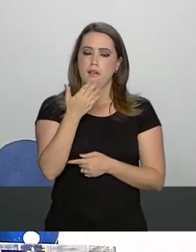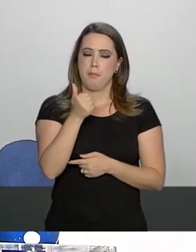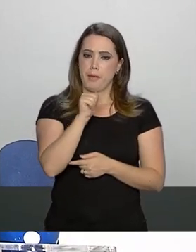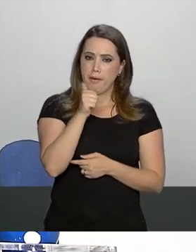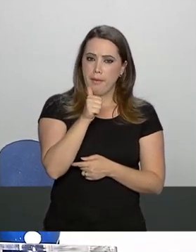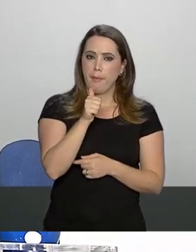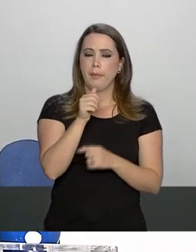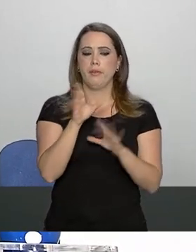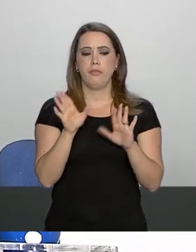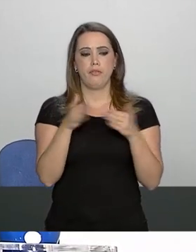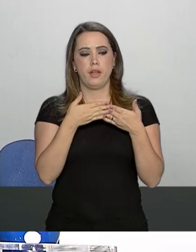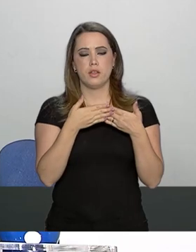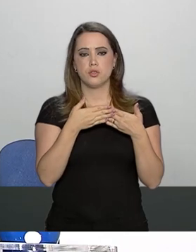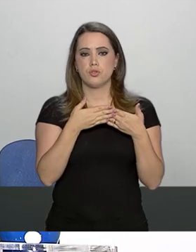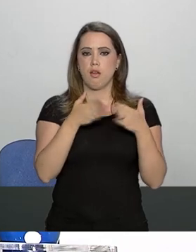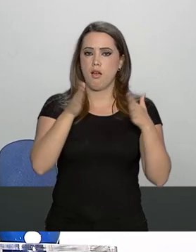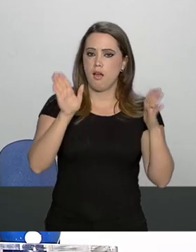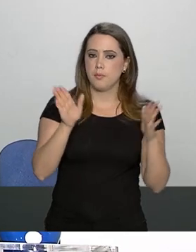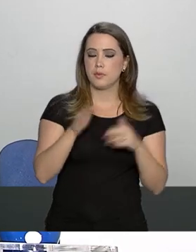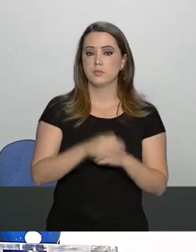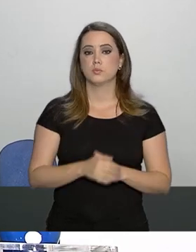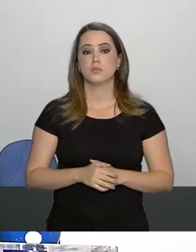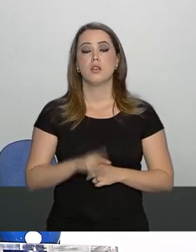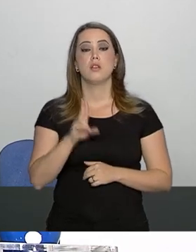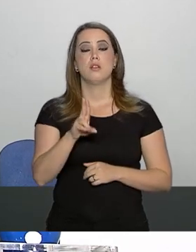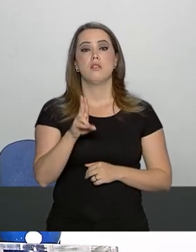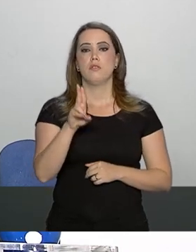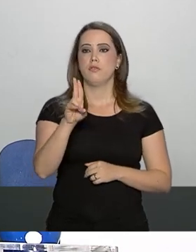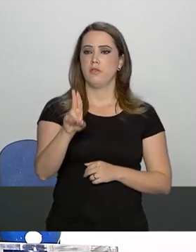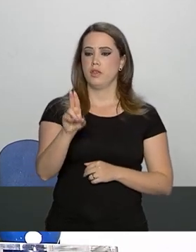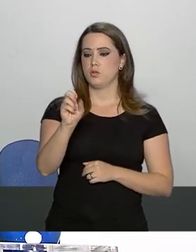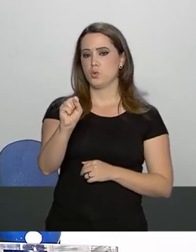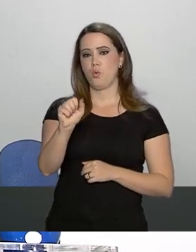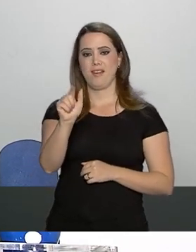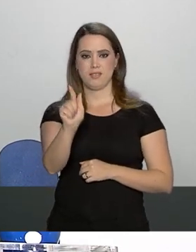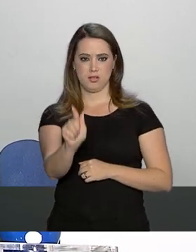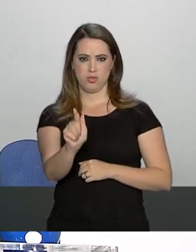foi tomografia? Foi ultrassonografia, mas eu vou checar.